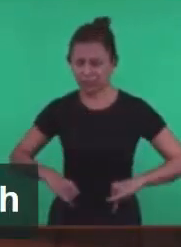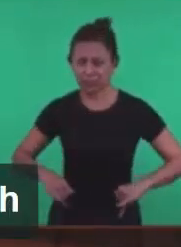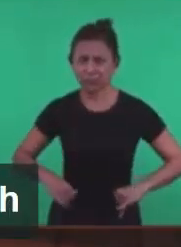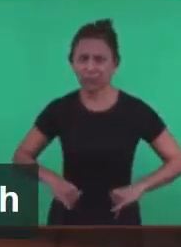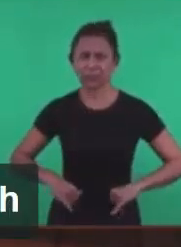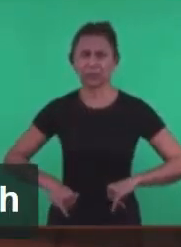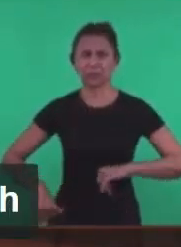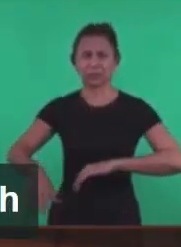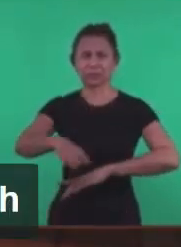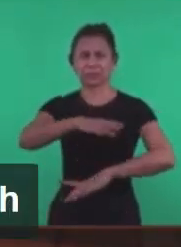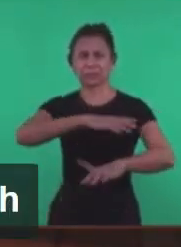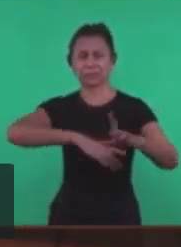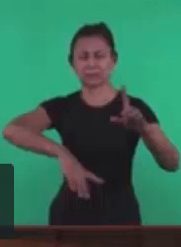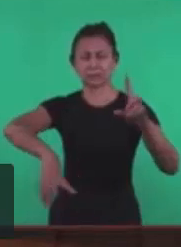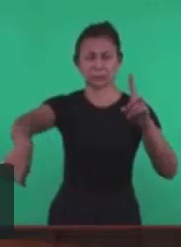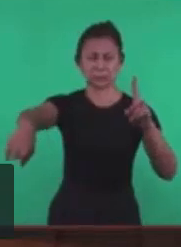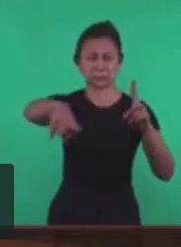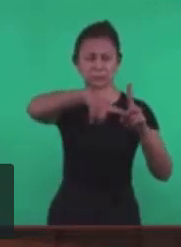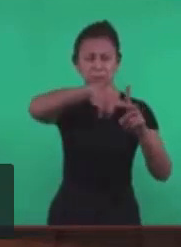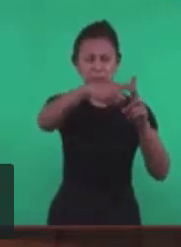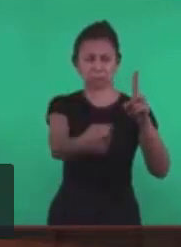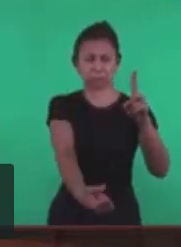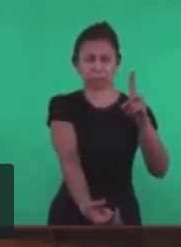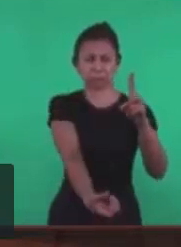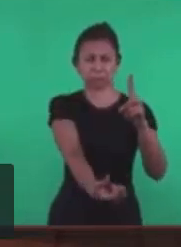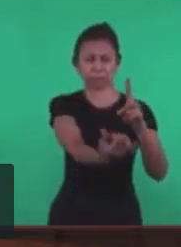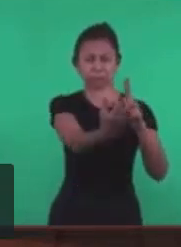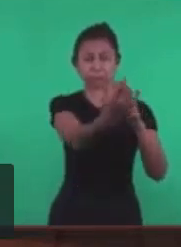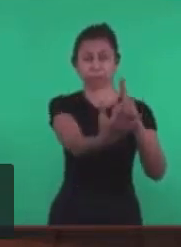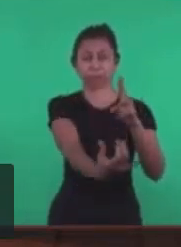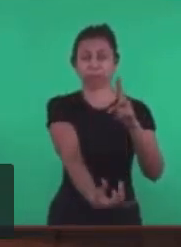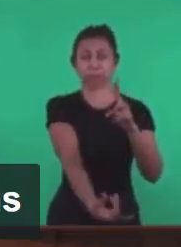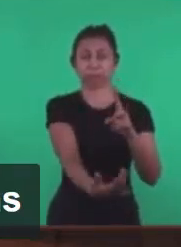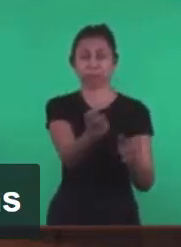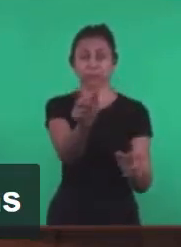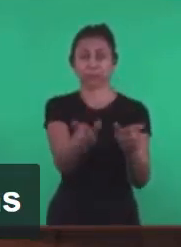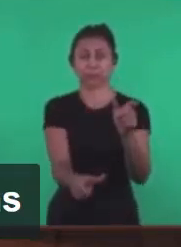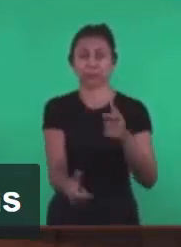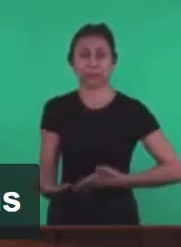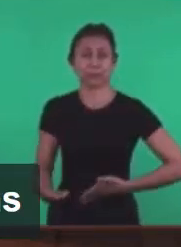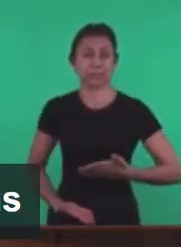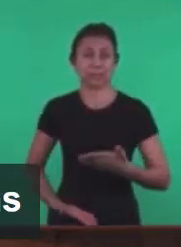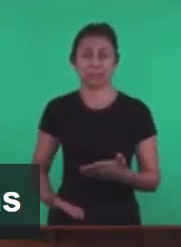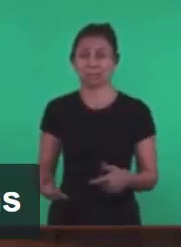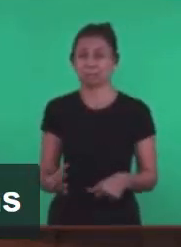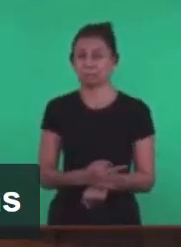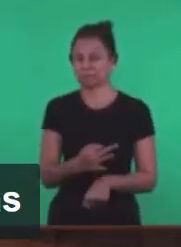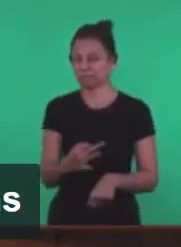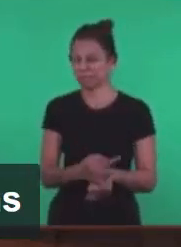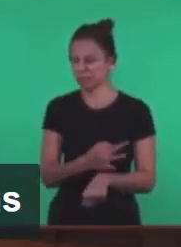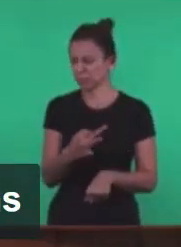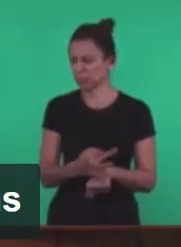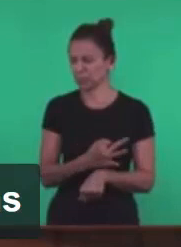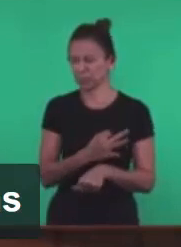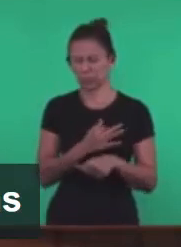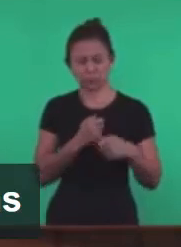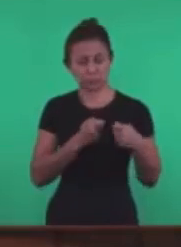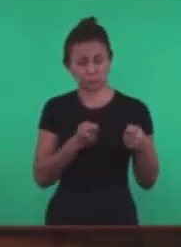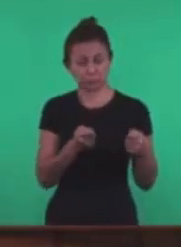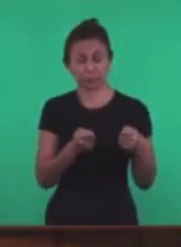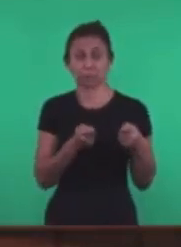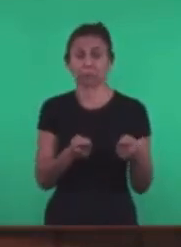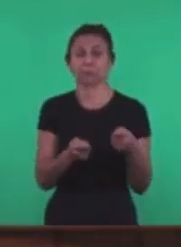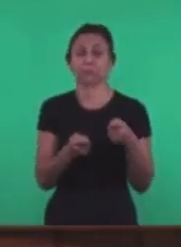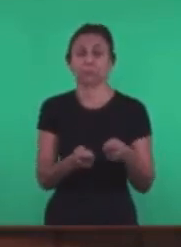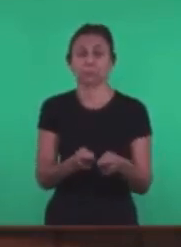para as cruzes A igreja Que vai para as fogueiras A igreja Que sofre Todo tipo De perseguição E de condenação